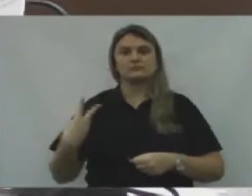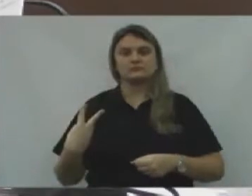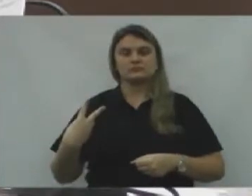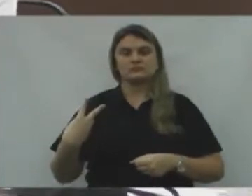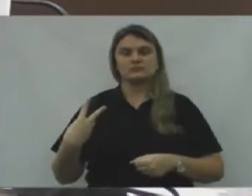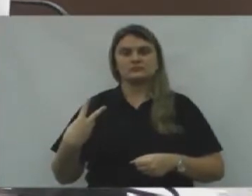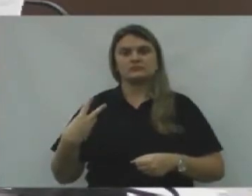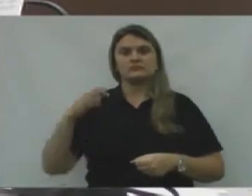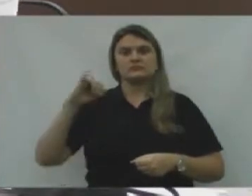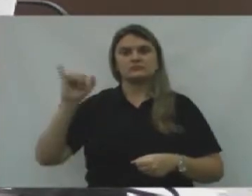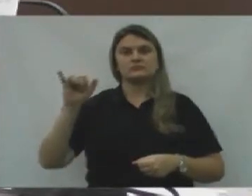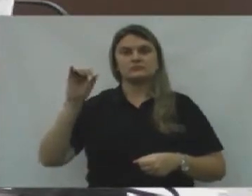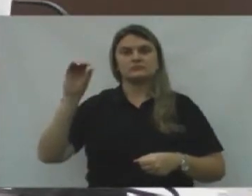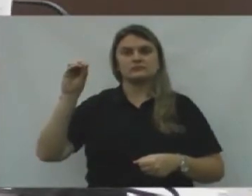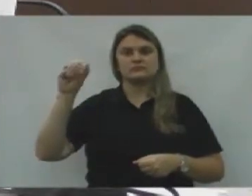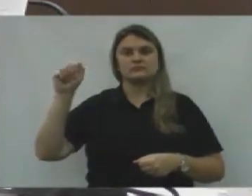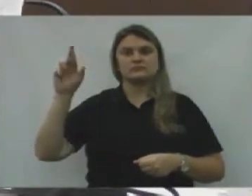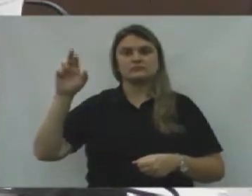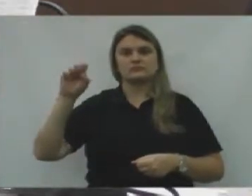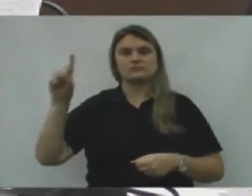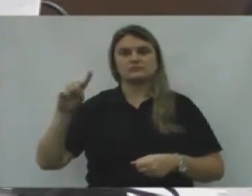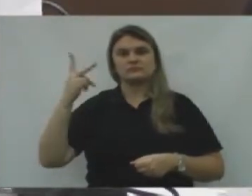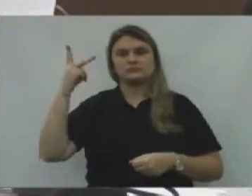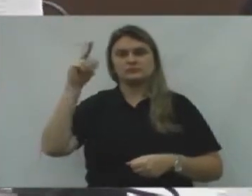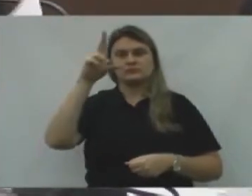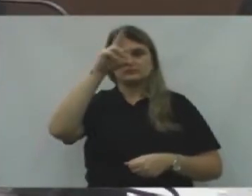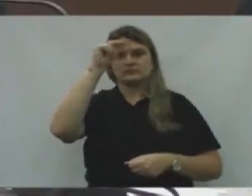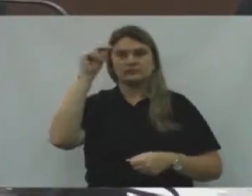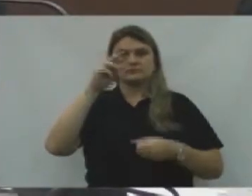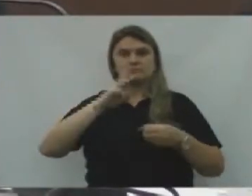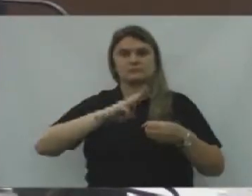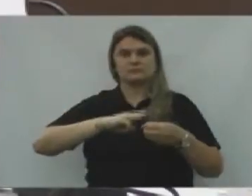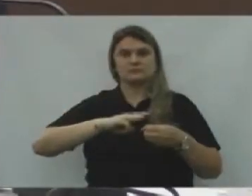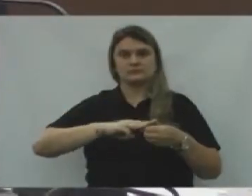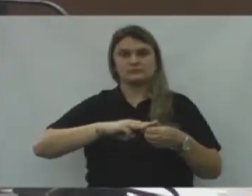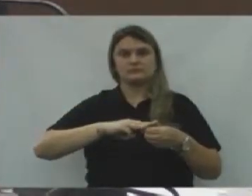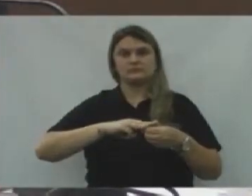Juarez Leandro de Oliveira, Ao senhor prefeito municipal,